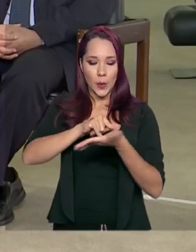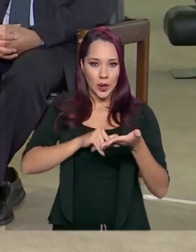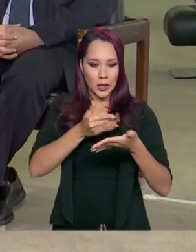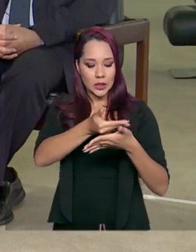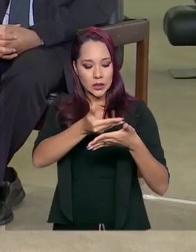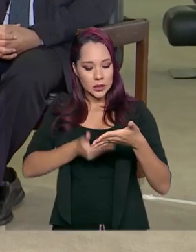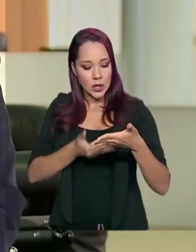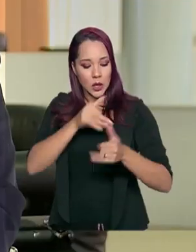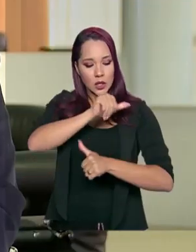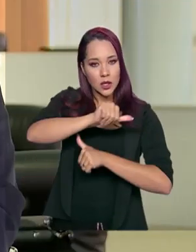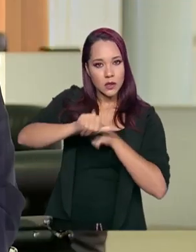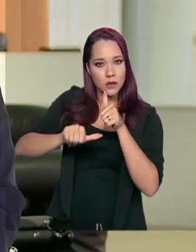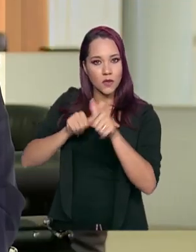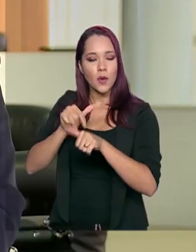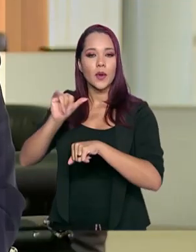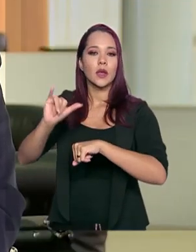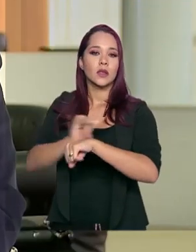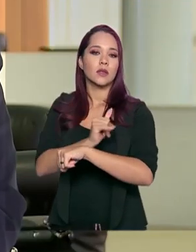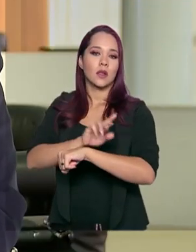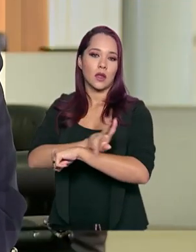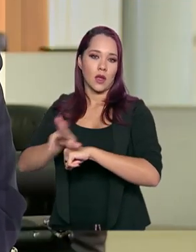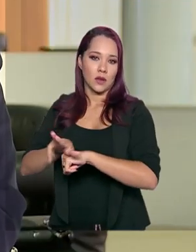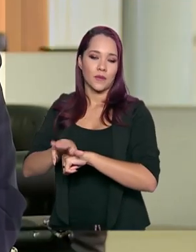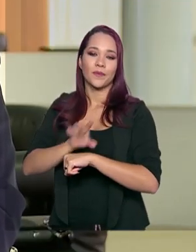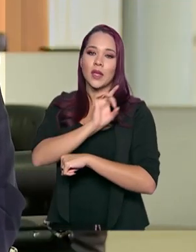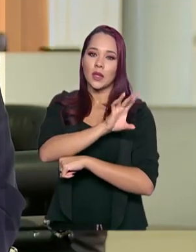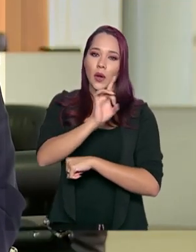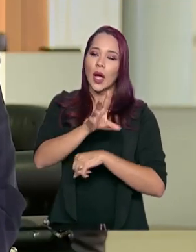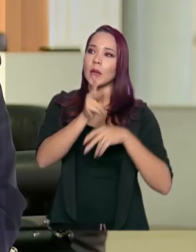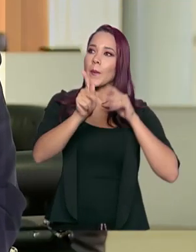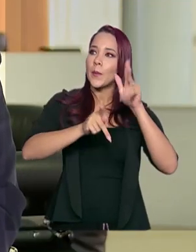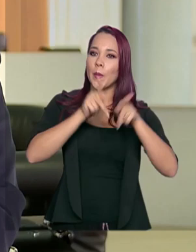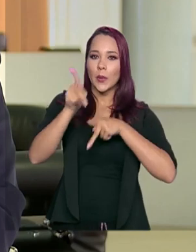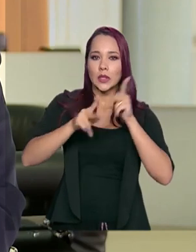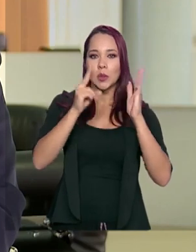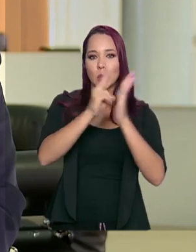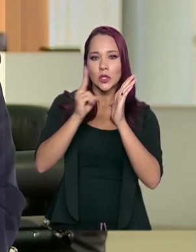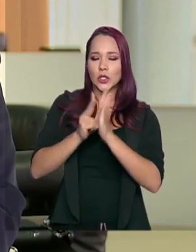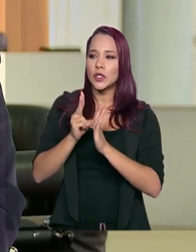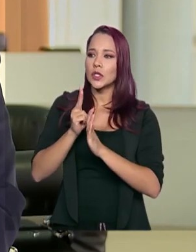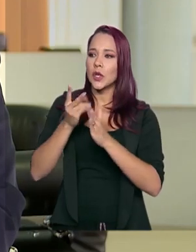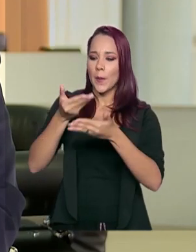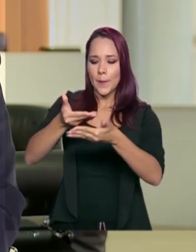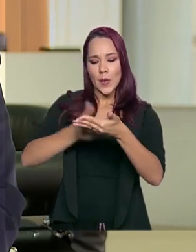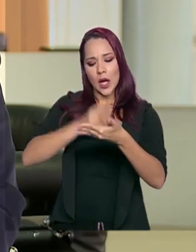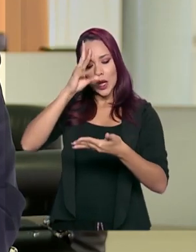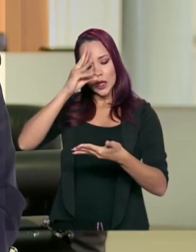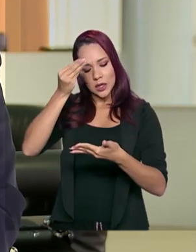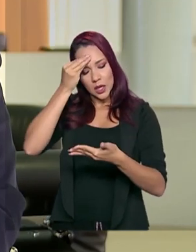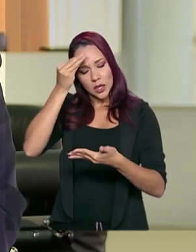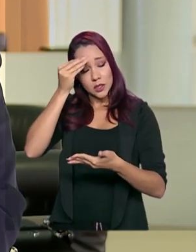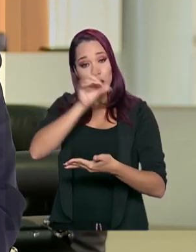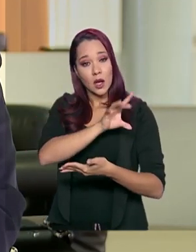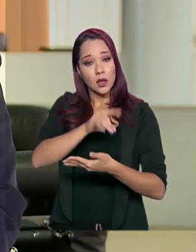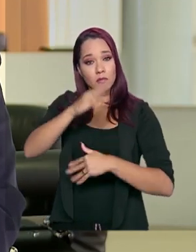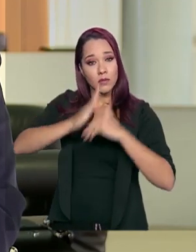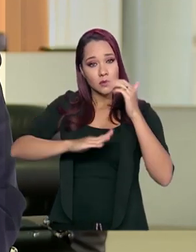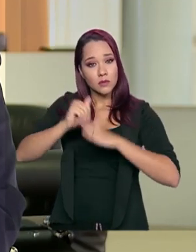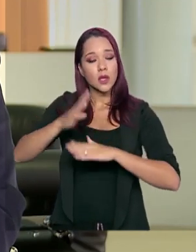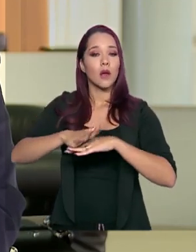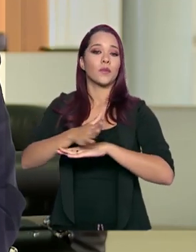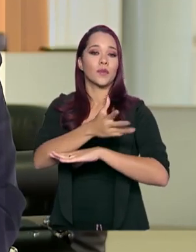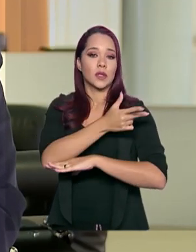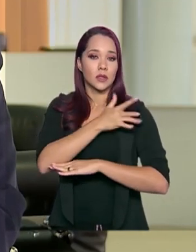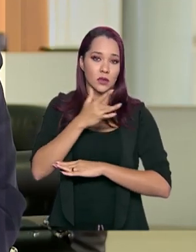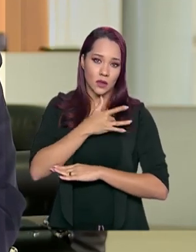nossa e transformam em ação, de modo que cada povo possa compreender, de forma que cada profissional de saúde que ali esteja envolvido,